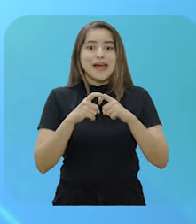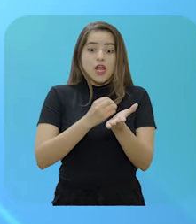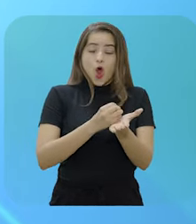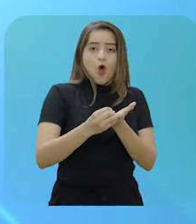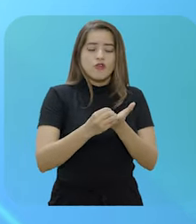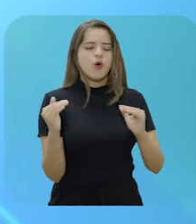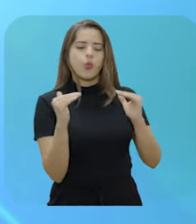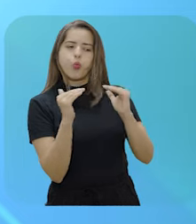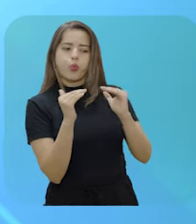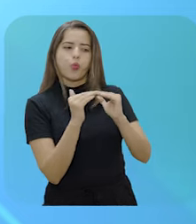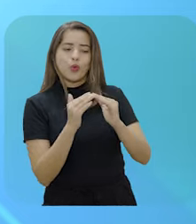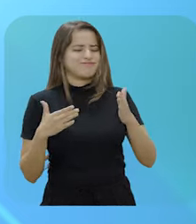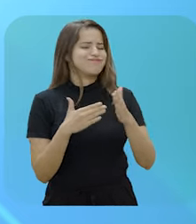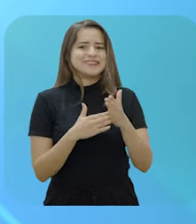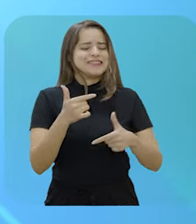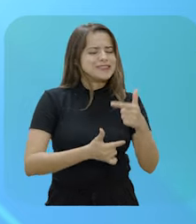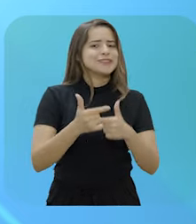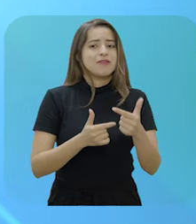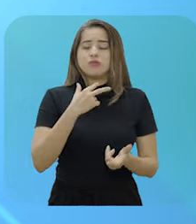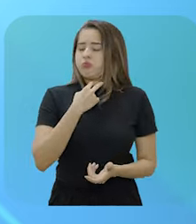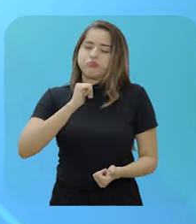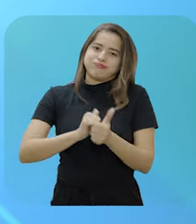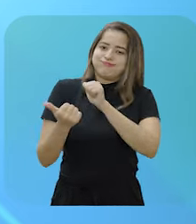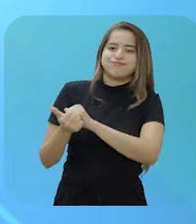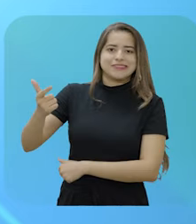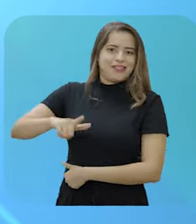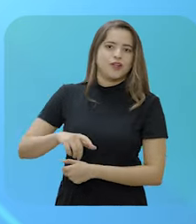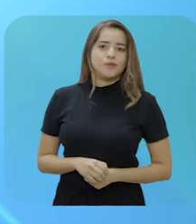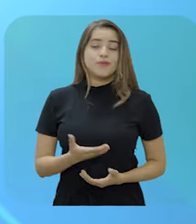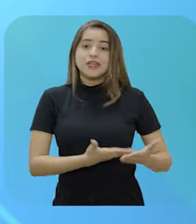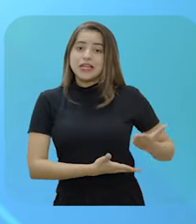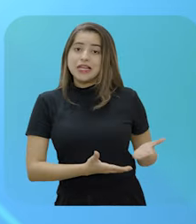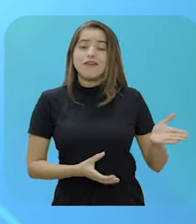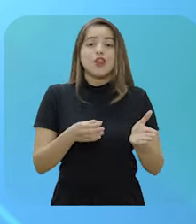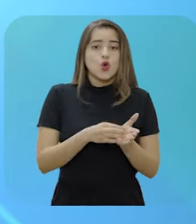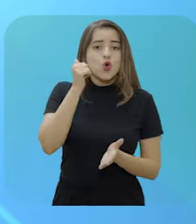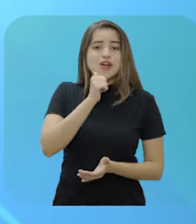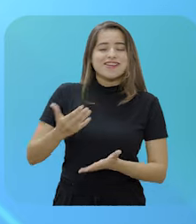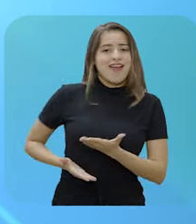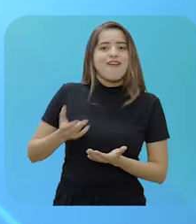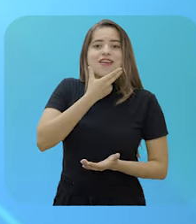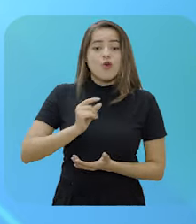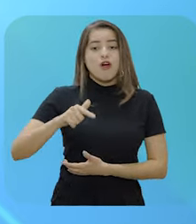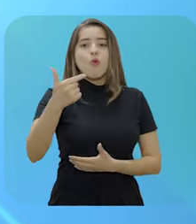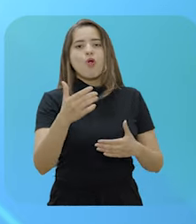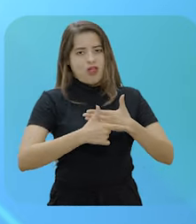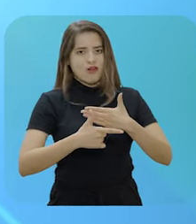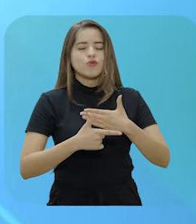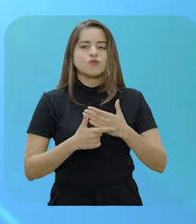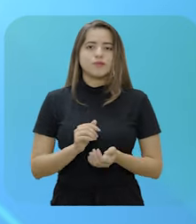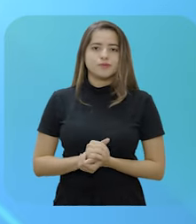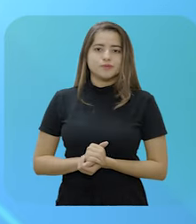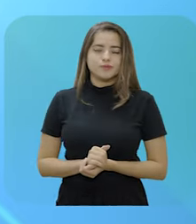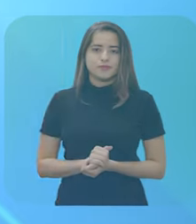confirme a impossibilidade de retorno à atividade e não for possível a readaptação do servidor ou servidora